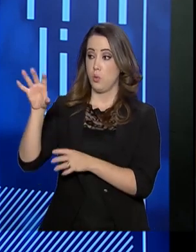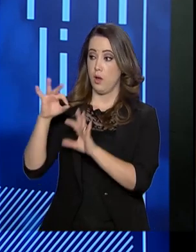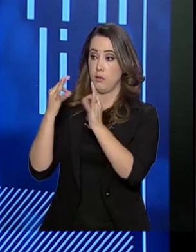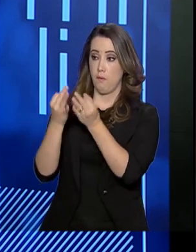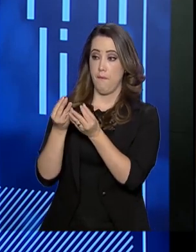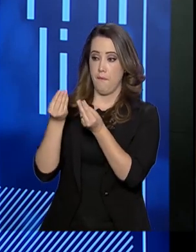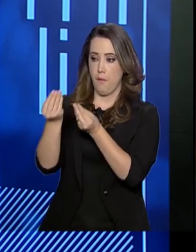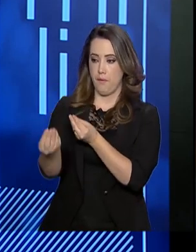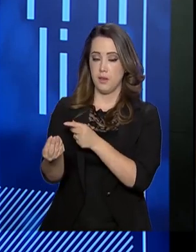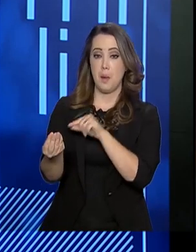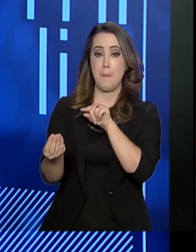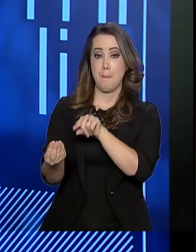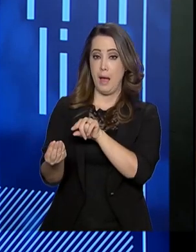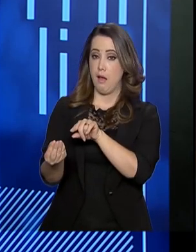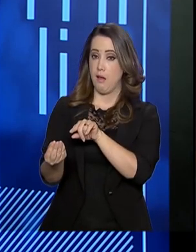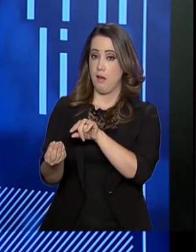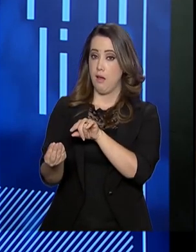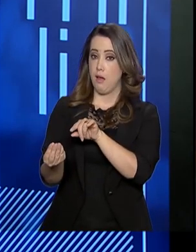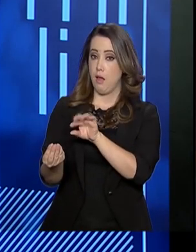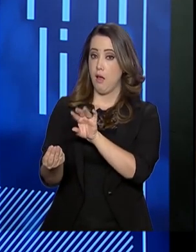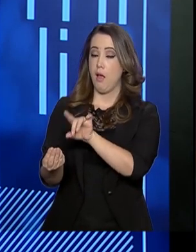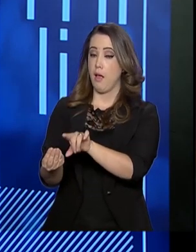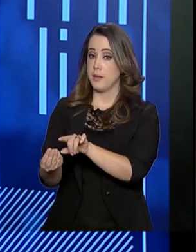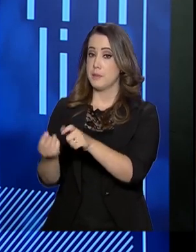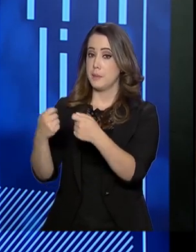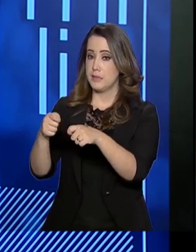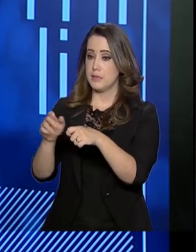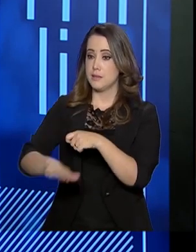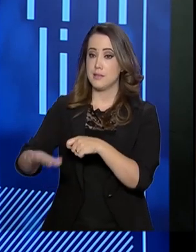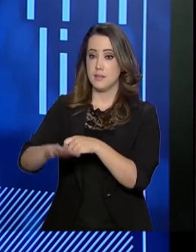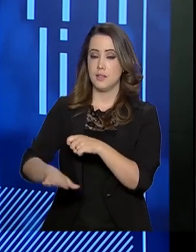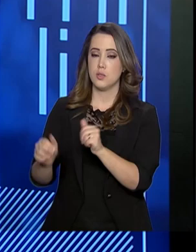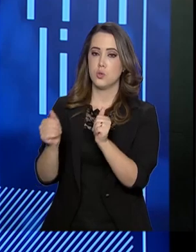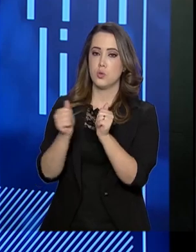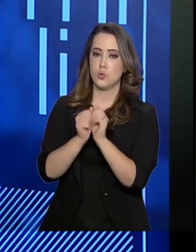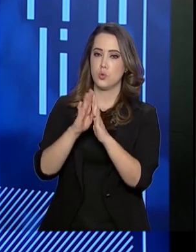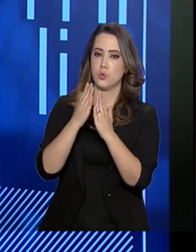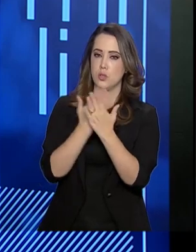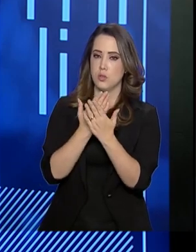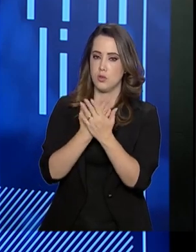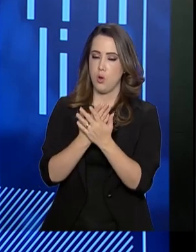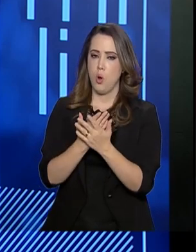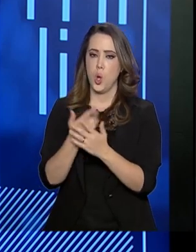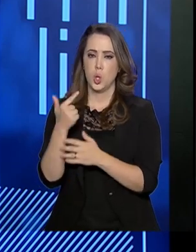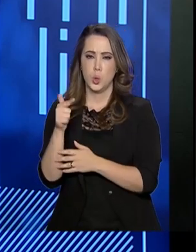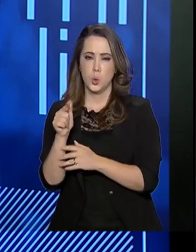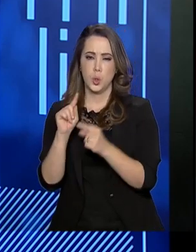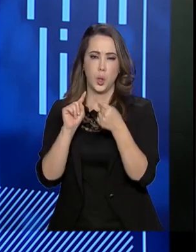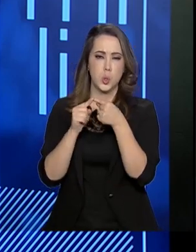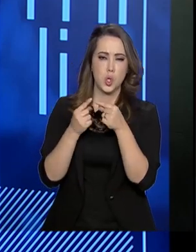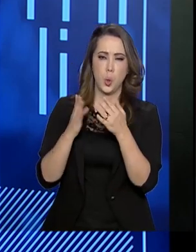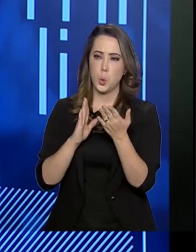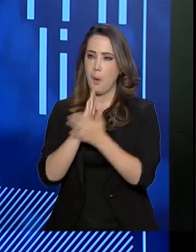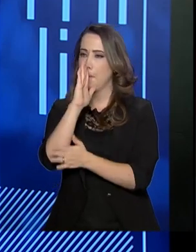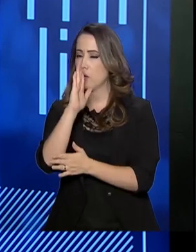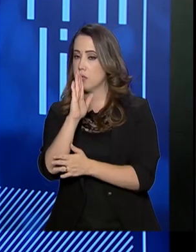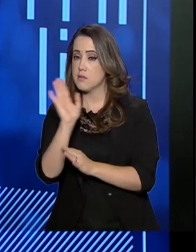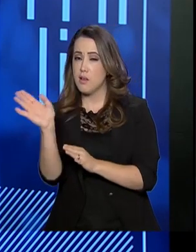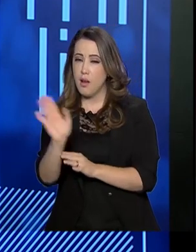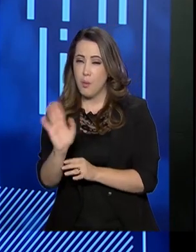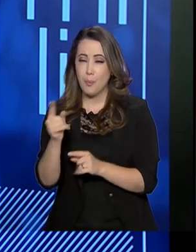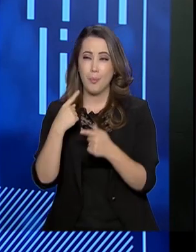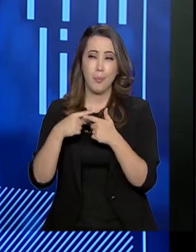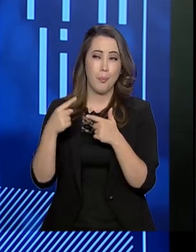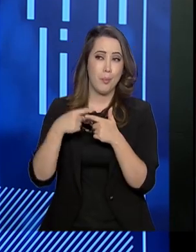condicionado à presença na escola. Não tem ainda condicionado à aprovação, porque é mais